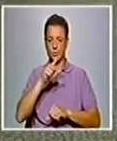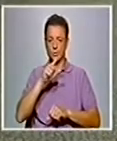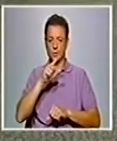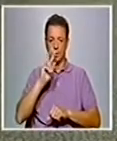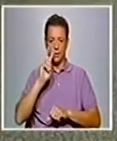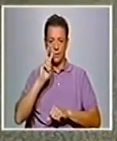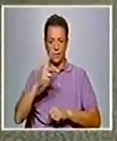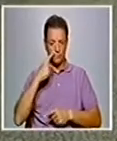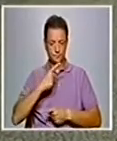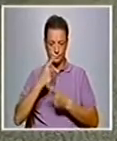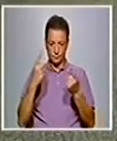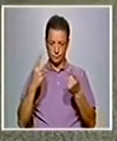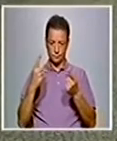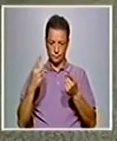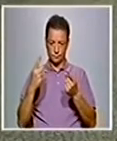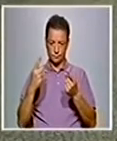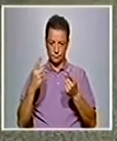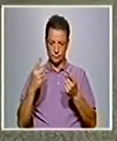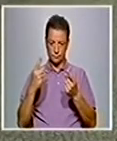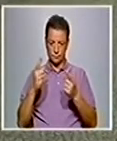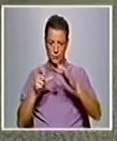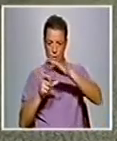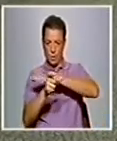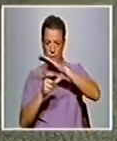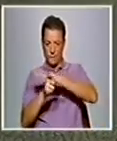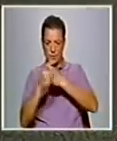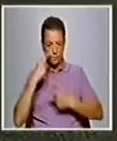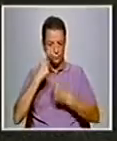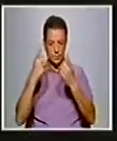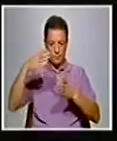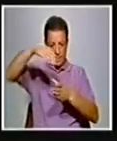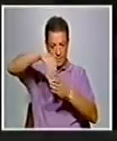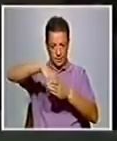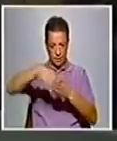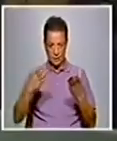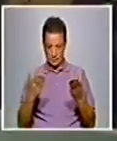janela que foi o vídeo, que é uma janela para dentro da sala de aula.